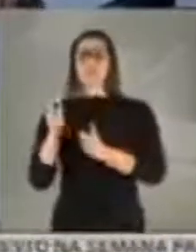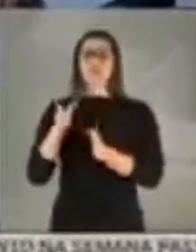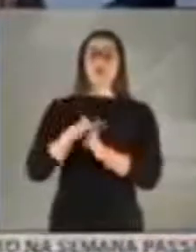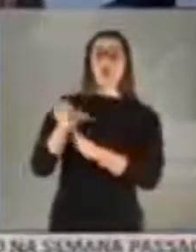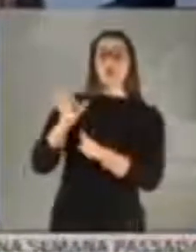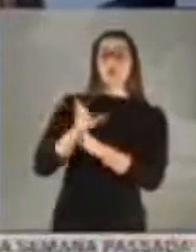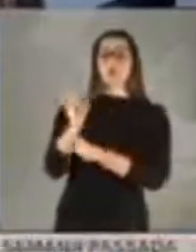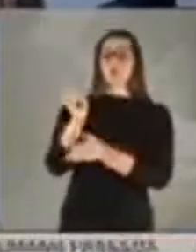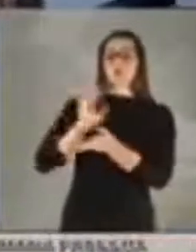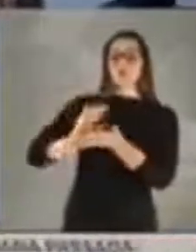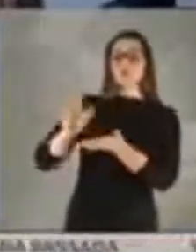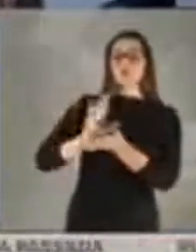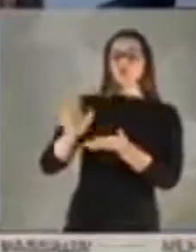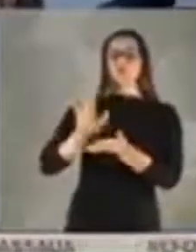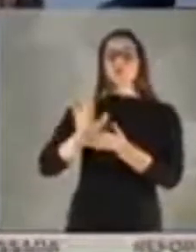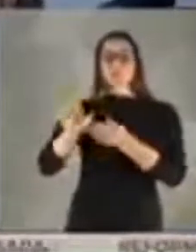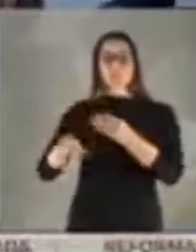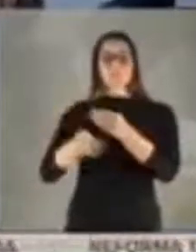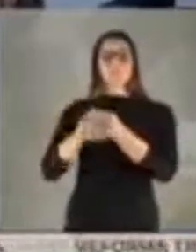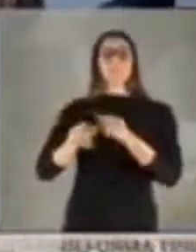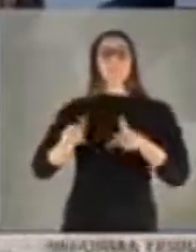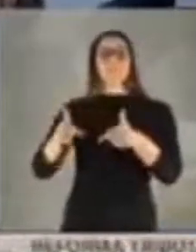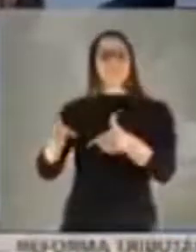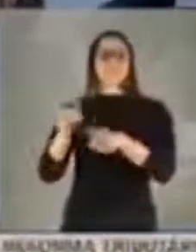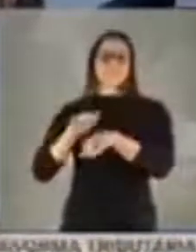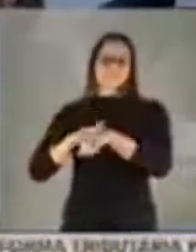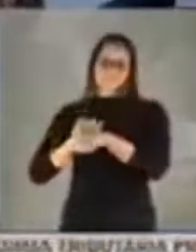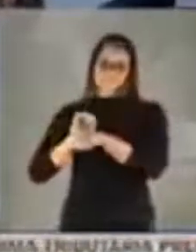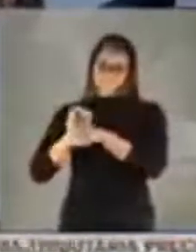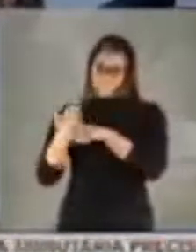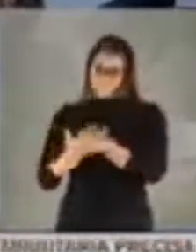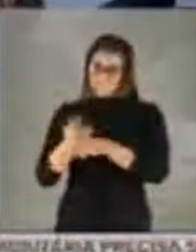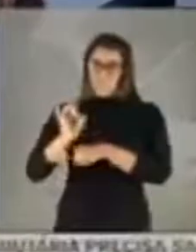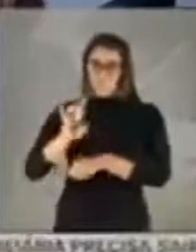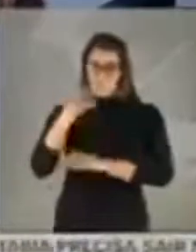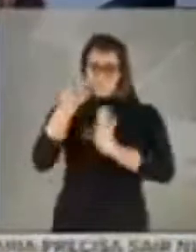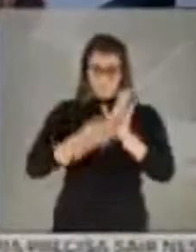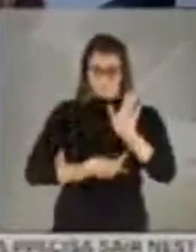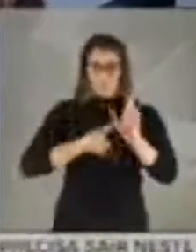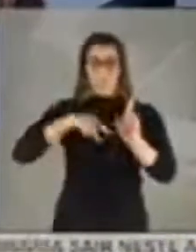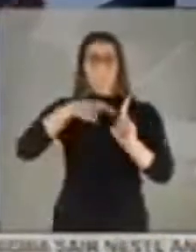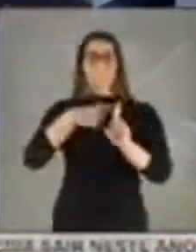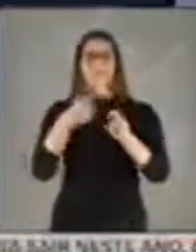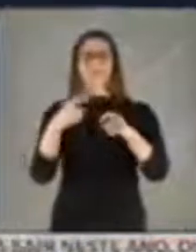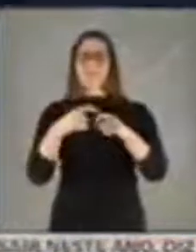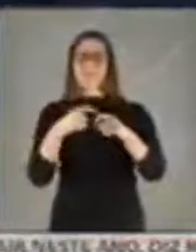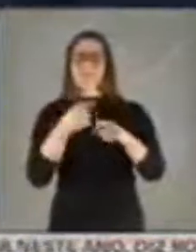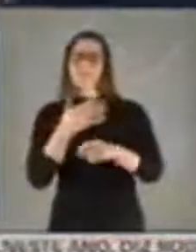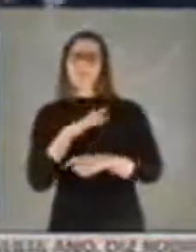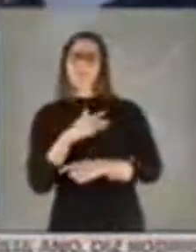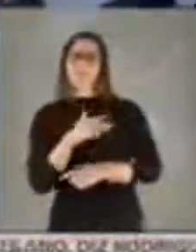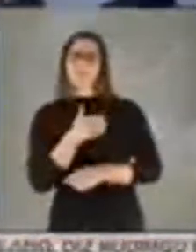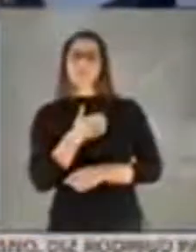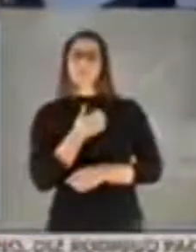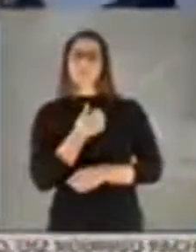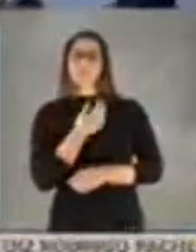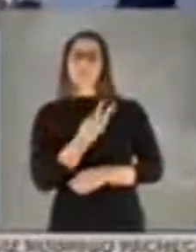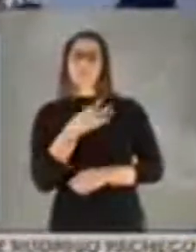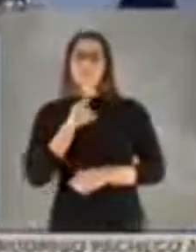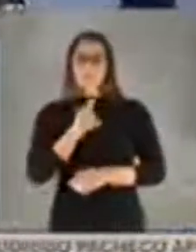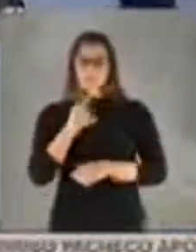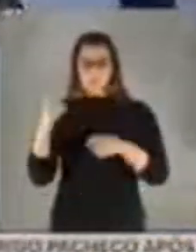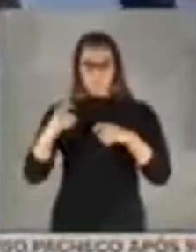recursos extraordinários para o enfrentamento à doença. Só do programa Mais Médicos, que nós tínhamos cerca de 13 mil médicos,